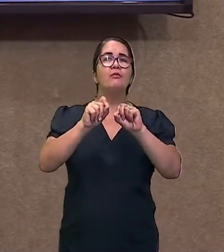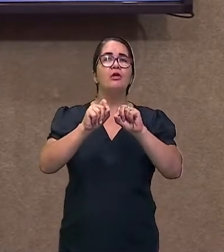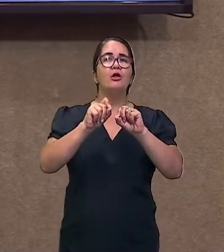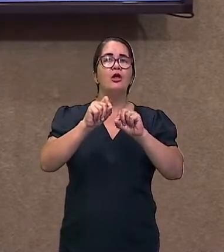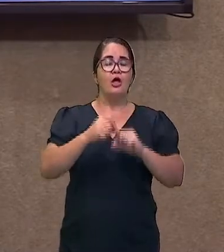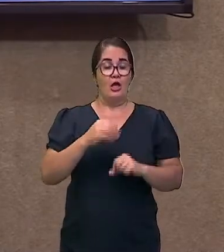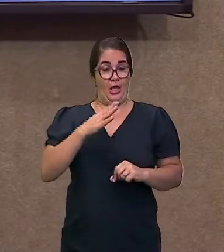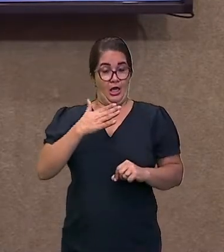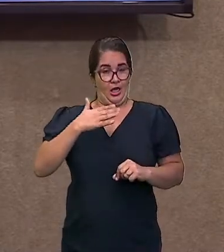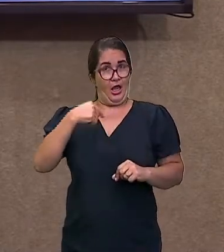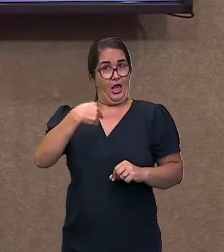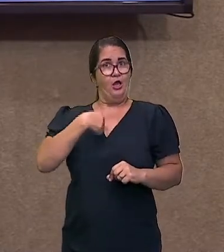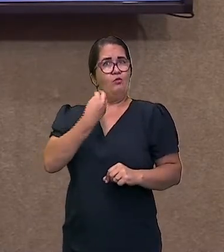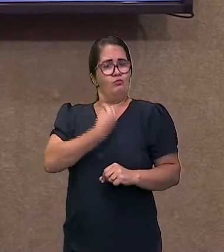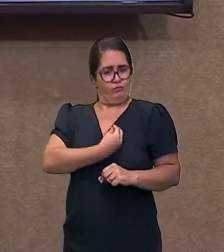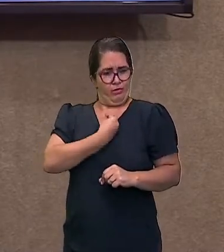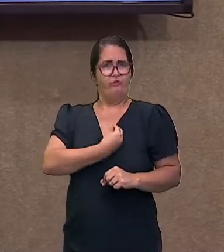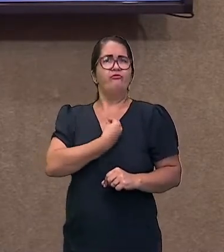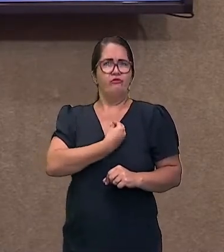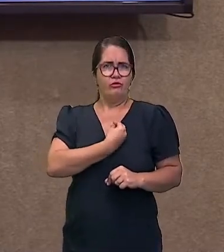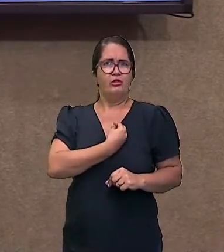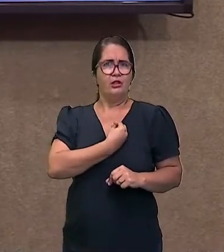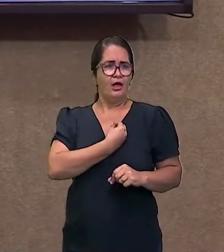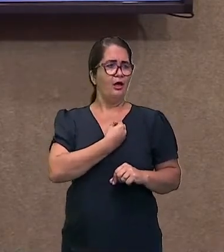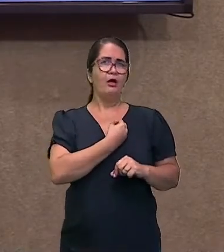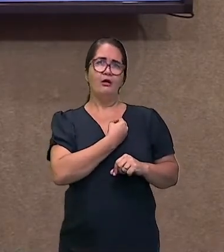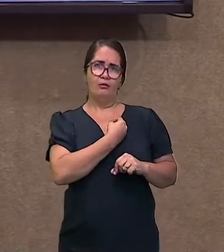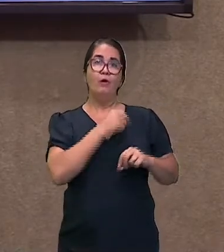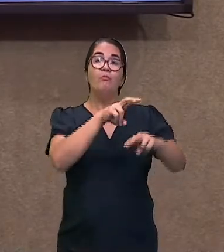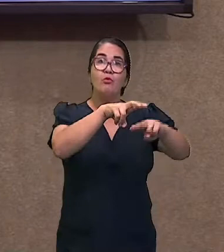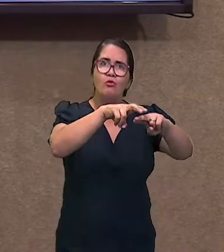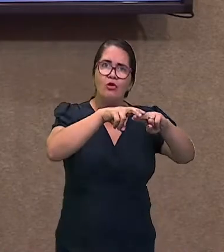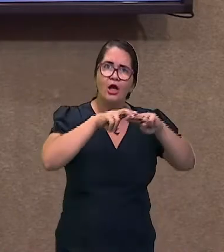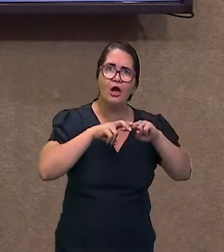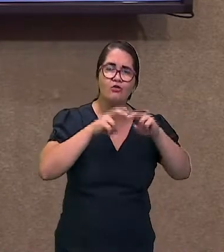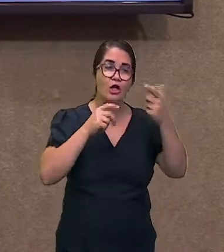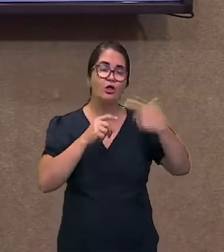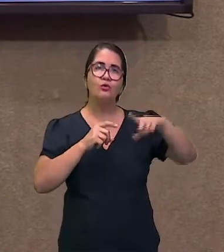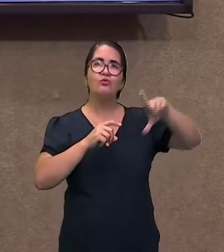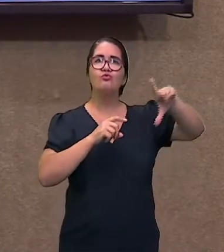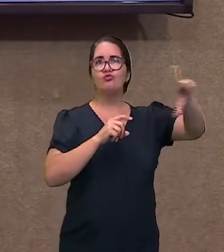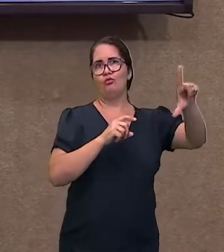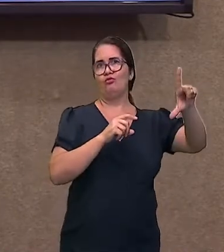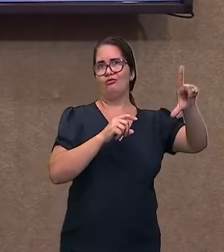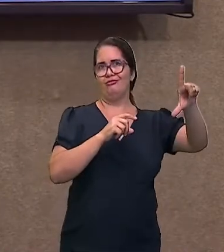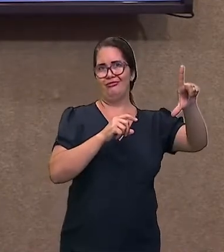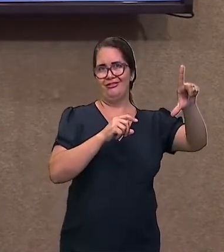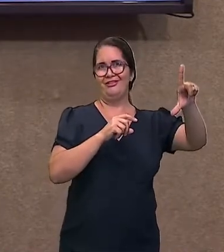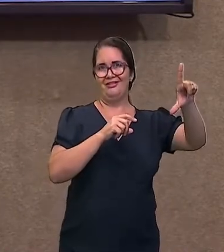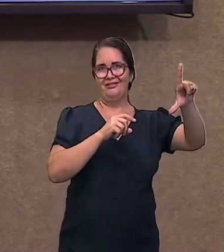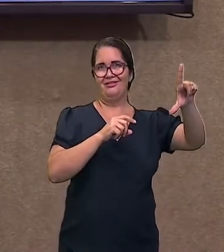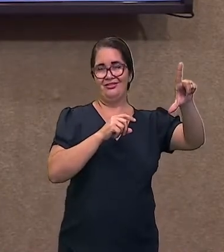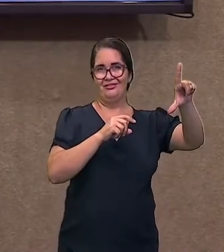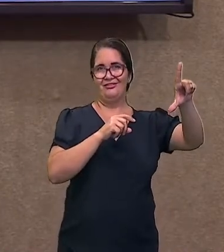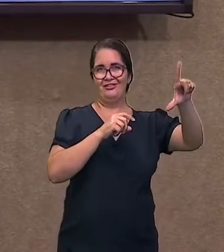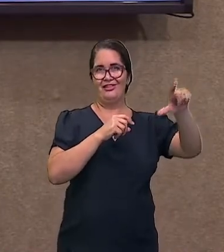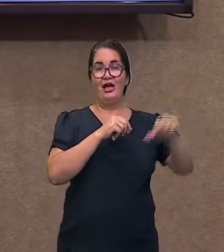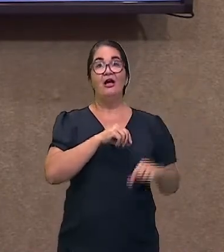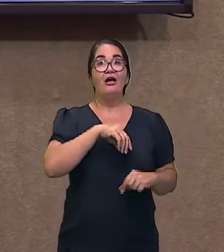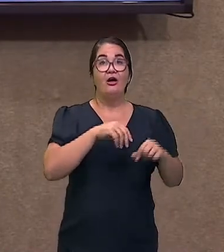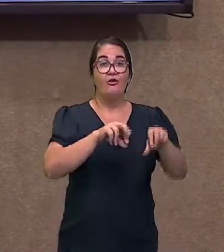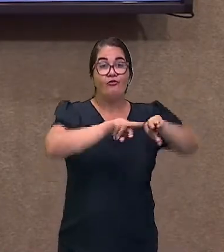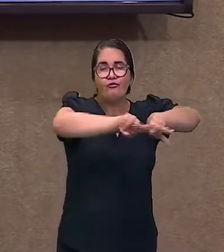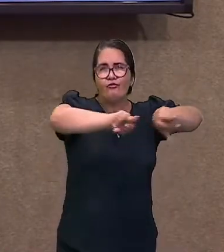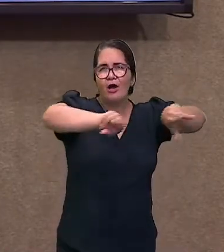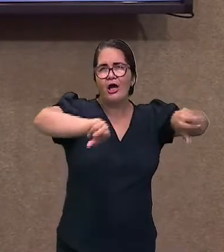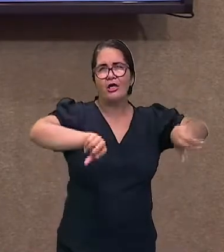ah, lá perto da minha casa tem uma mangueira, porém, a gente está doido para cortar ela de lá porque está dando muito